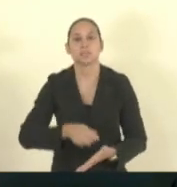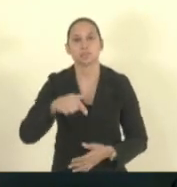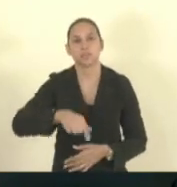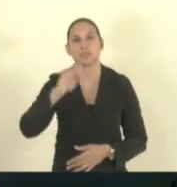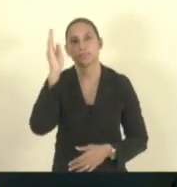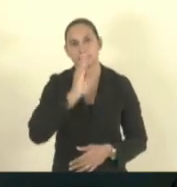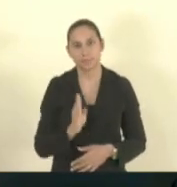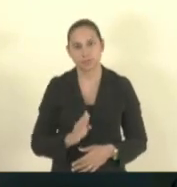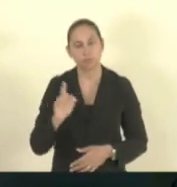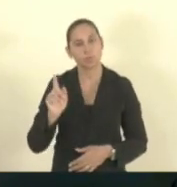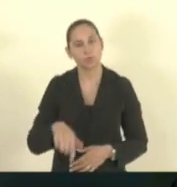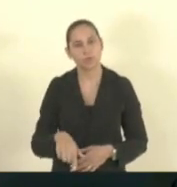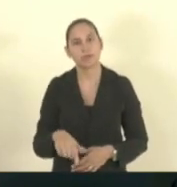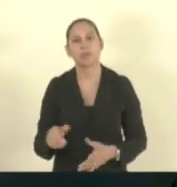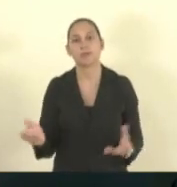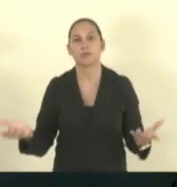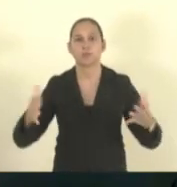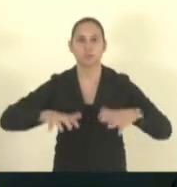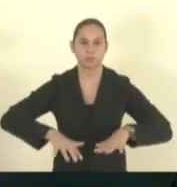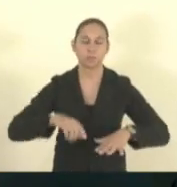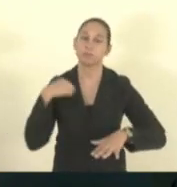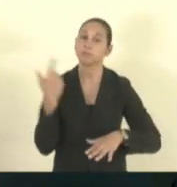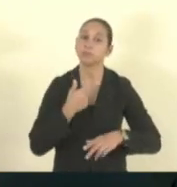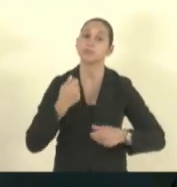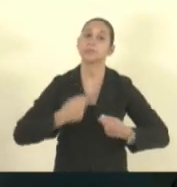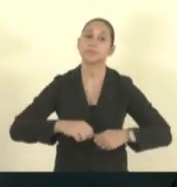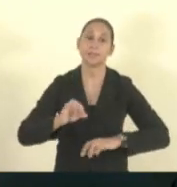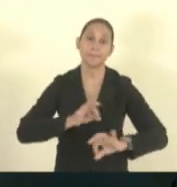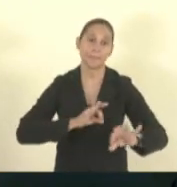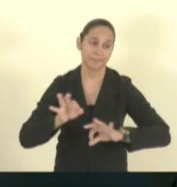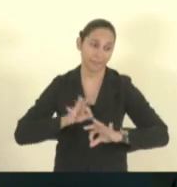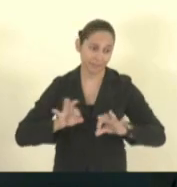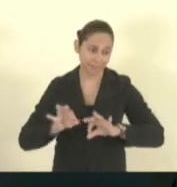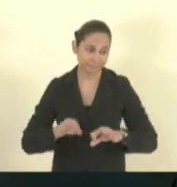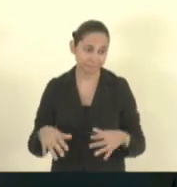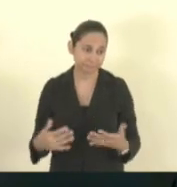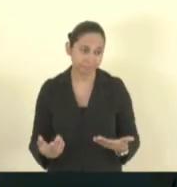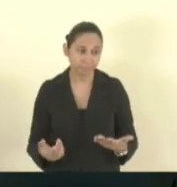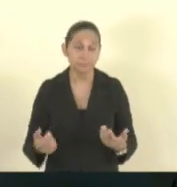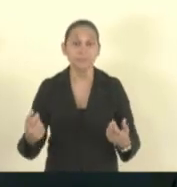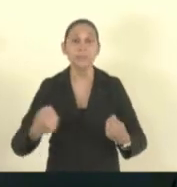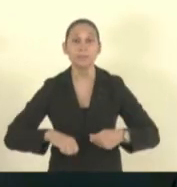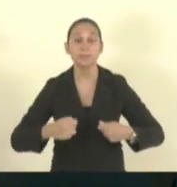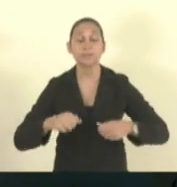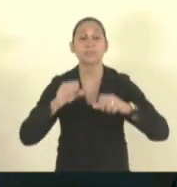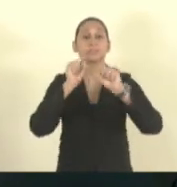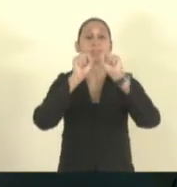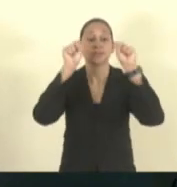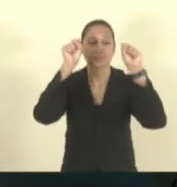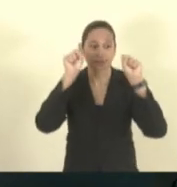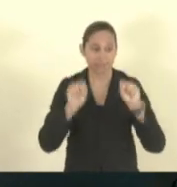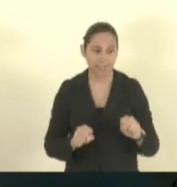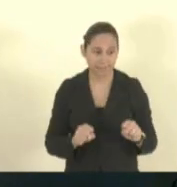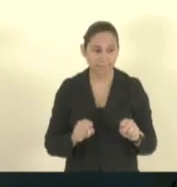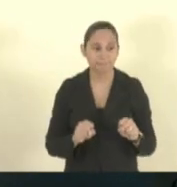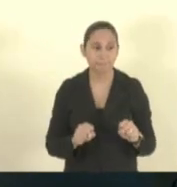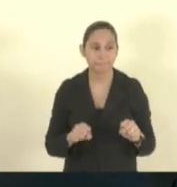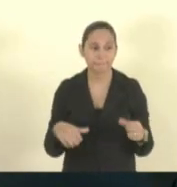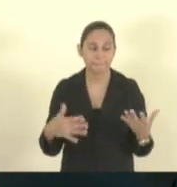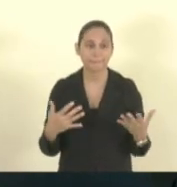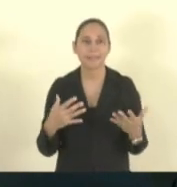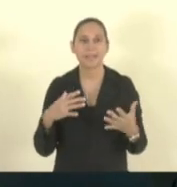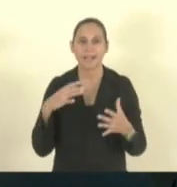pública é essa é incluir então a gente precisa estar preparado para isso e aí a gente precisa de sistemas eu acho que a questão da avaliação é algo que a gente